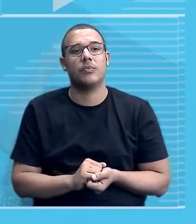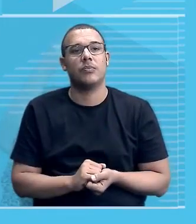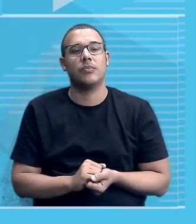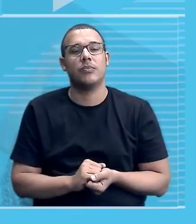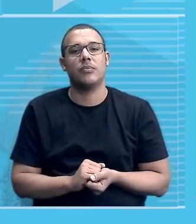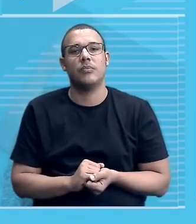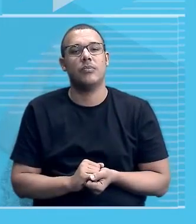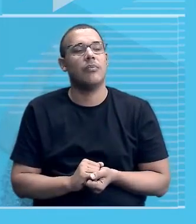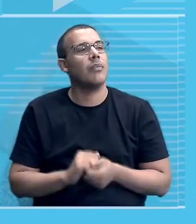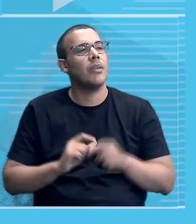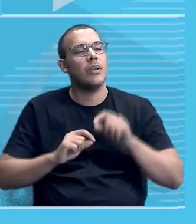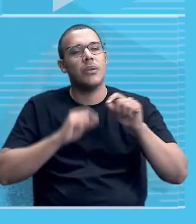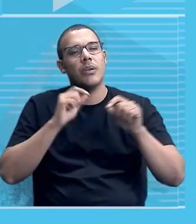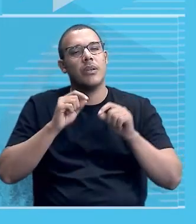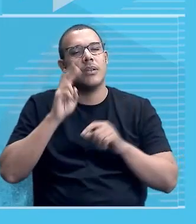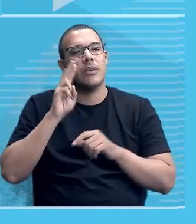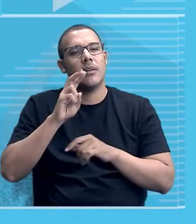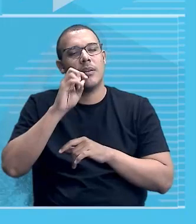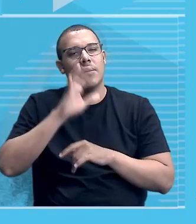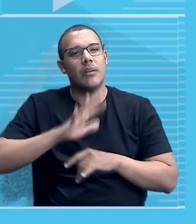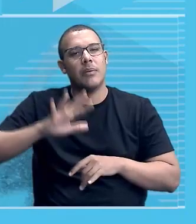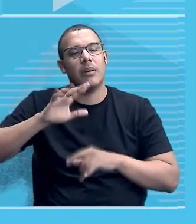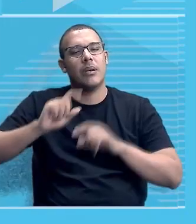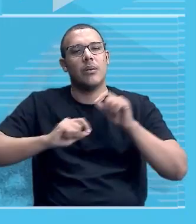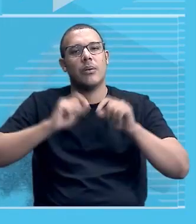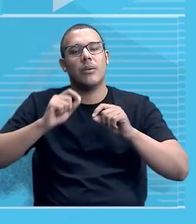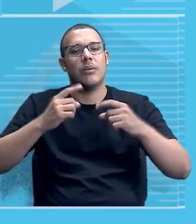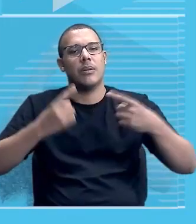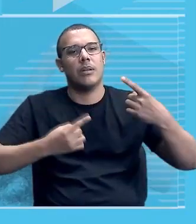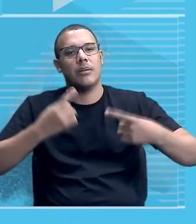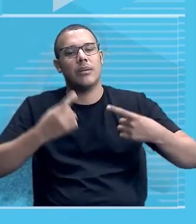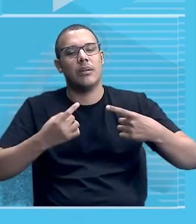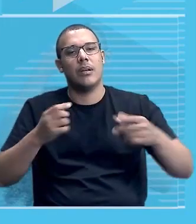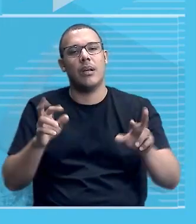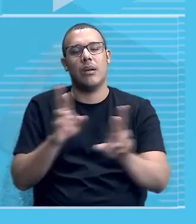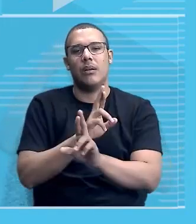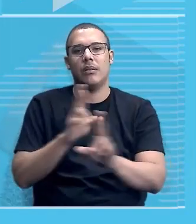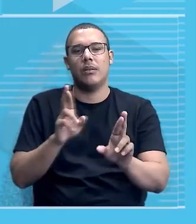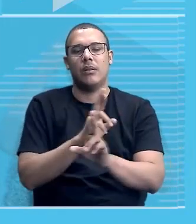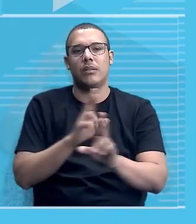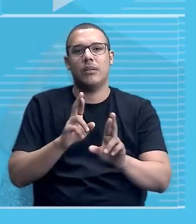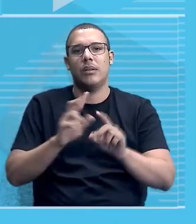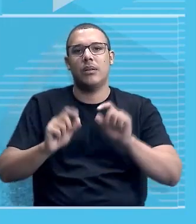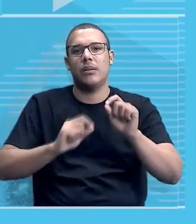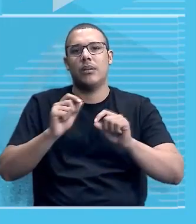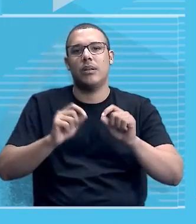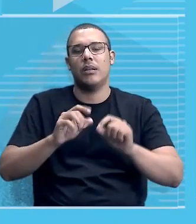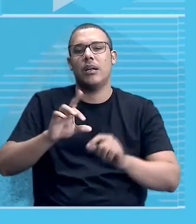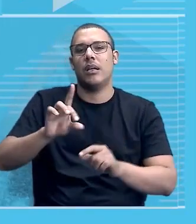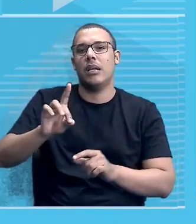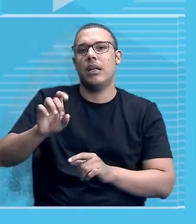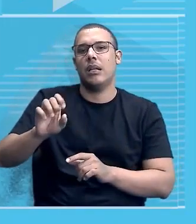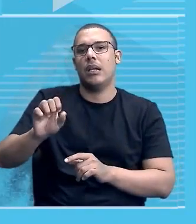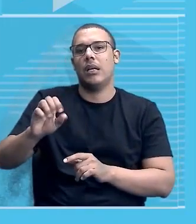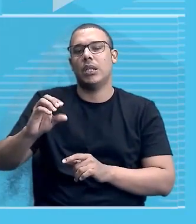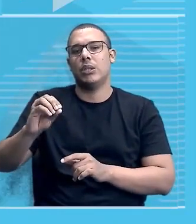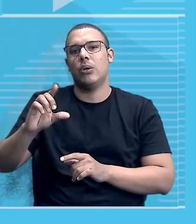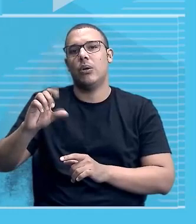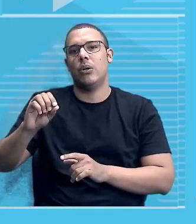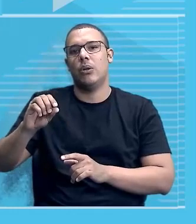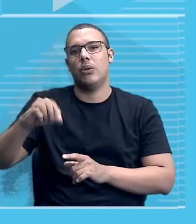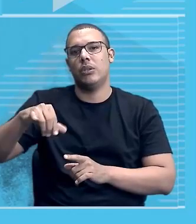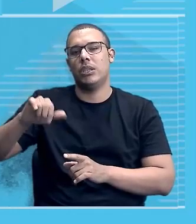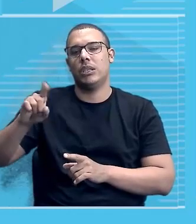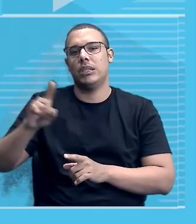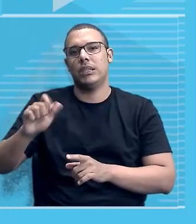o que é que nós temos? Nós temos o seguinte, é um debate em relação a um termo. Há um termo chamado descolonização. Você